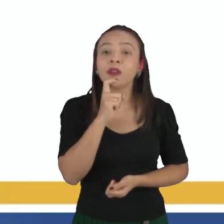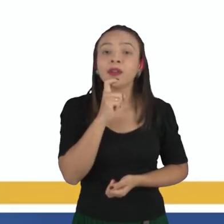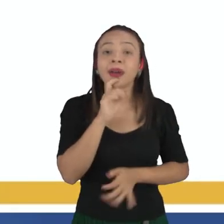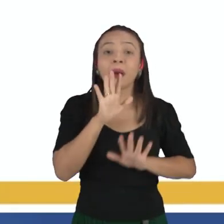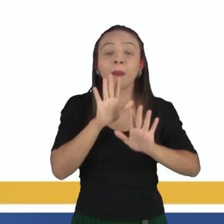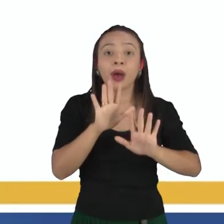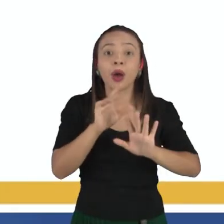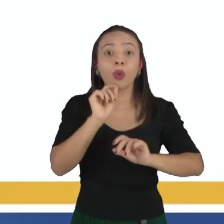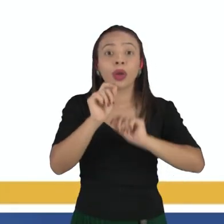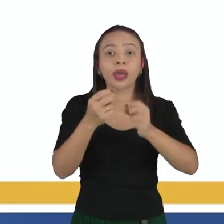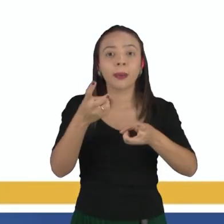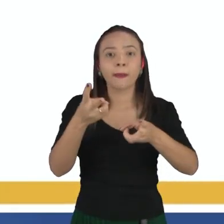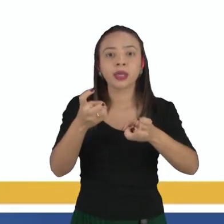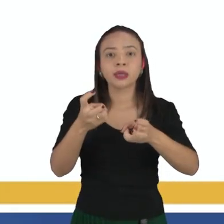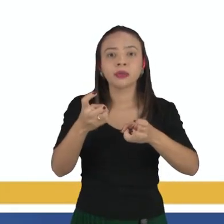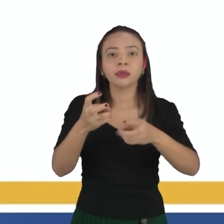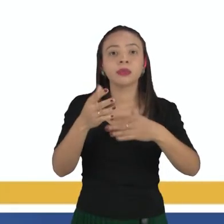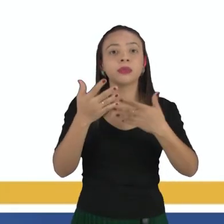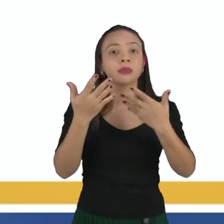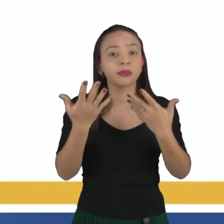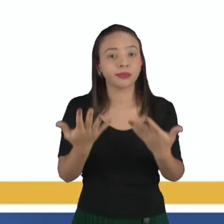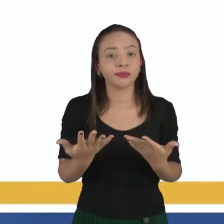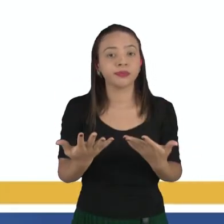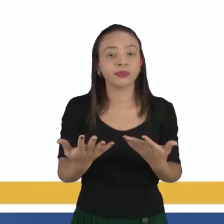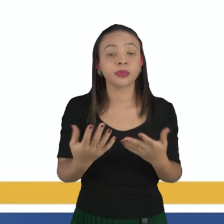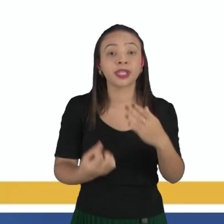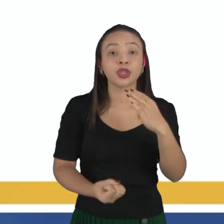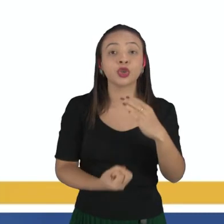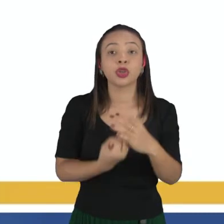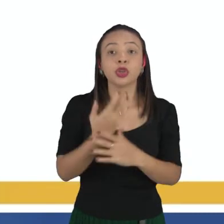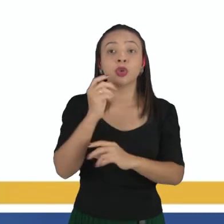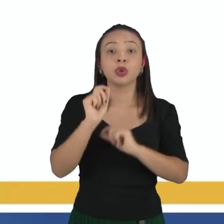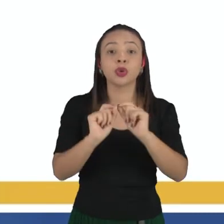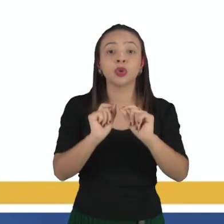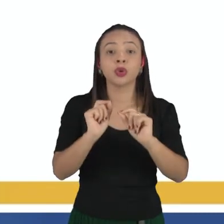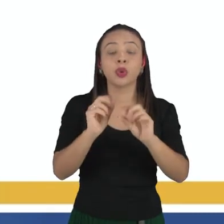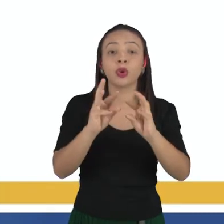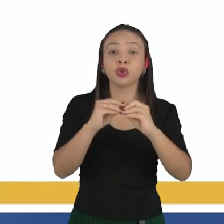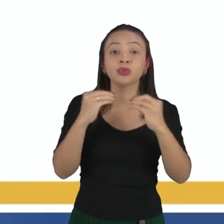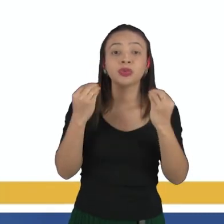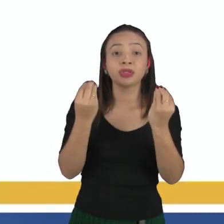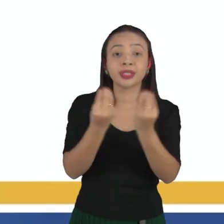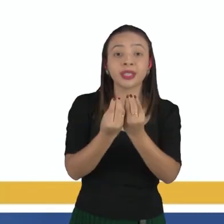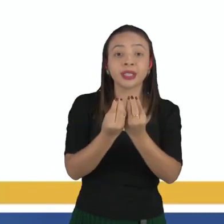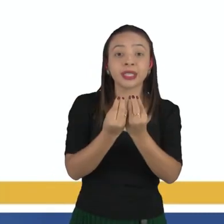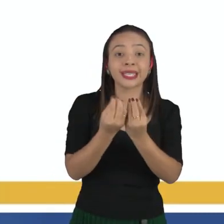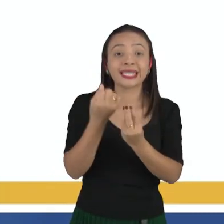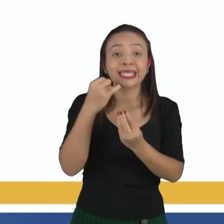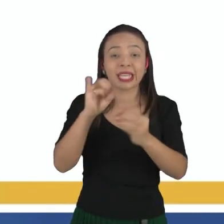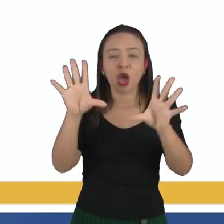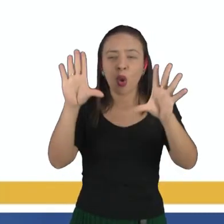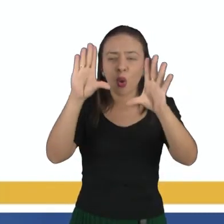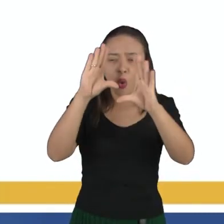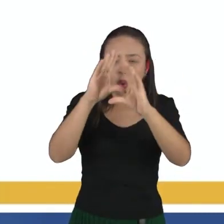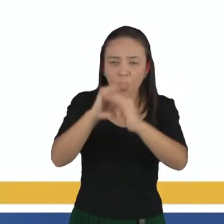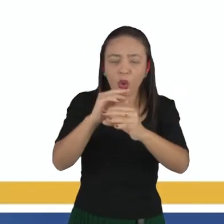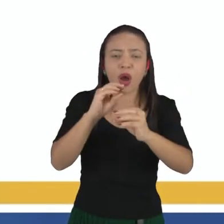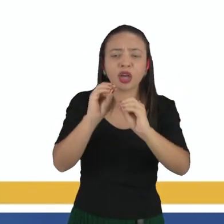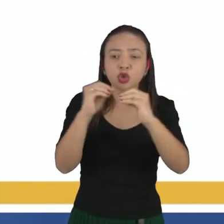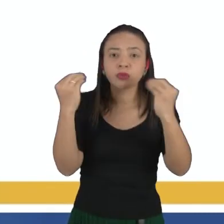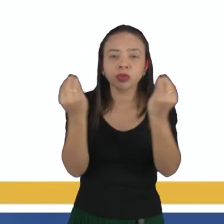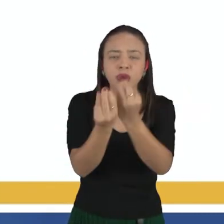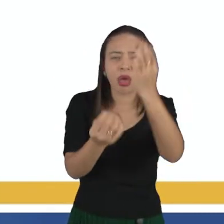Ele obteve a partir dessa situação uma substância que brilhava na escuridão. Então a partir daí